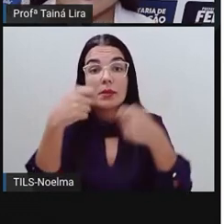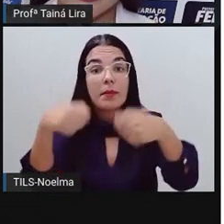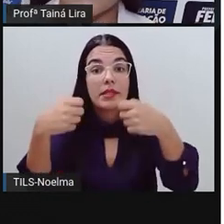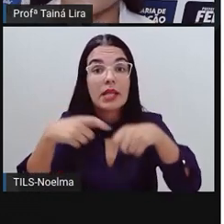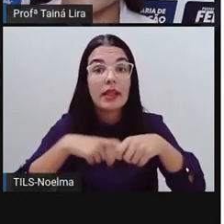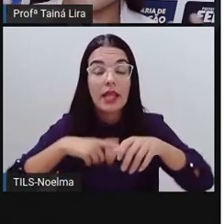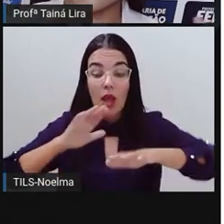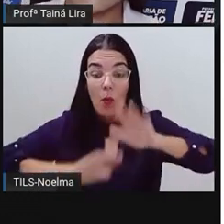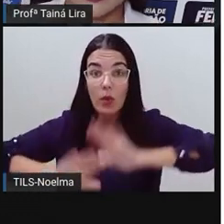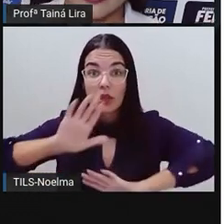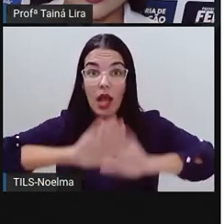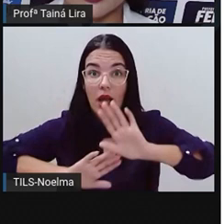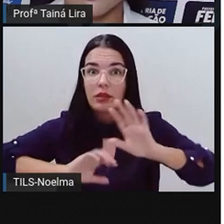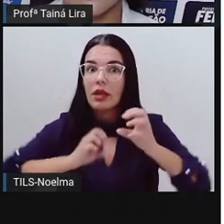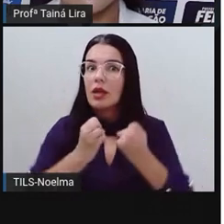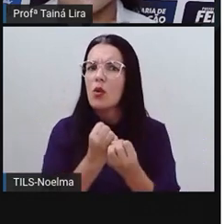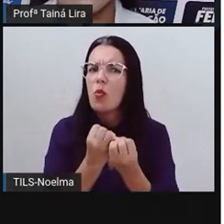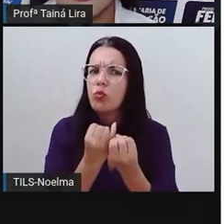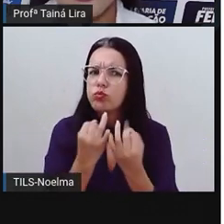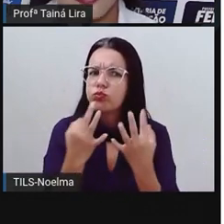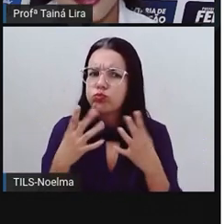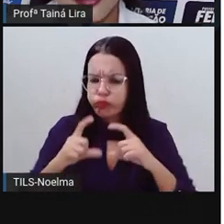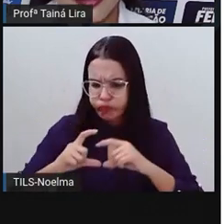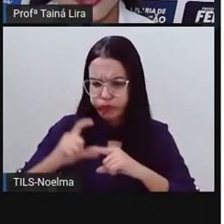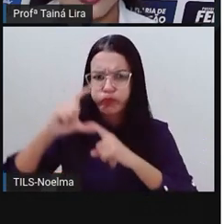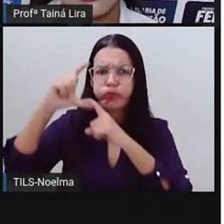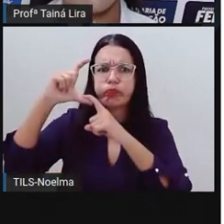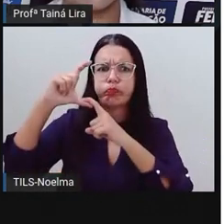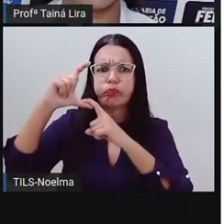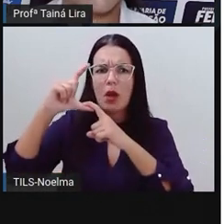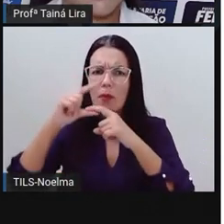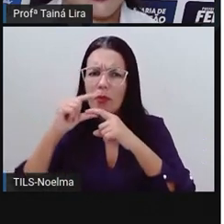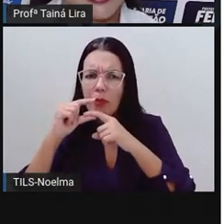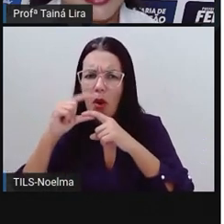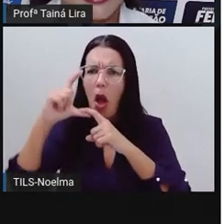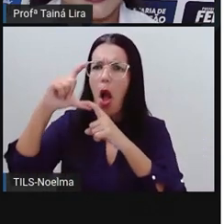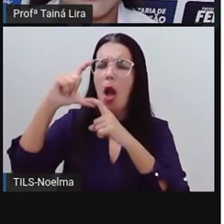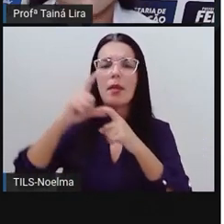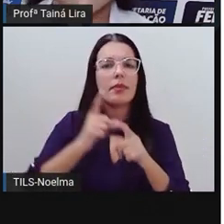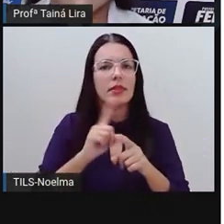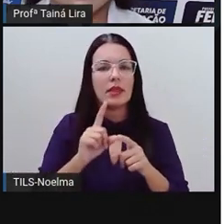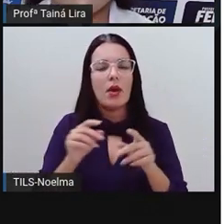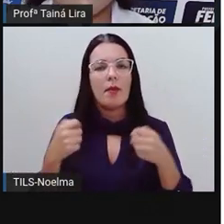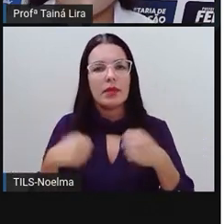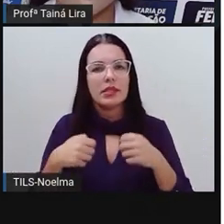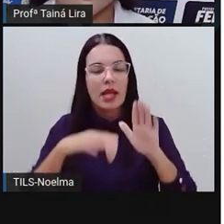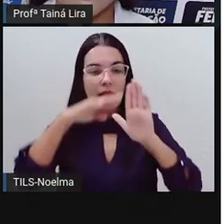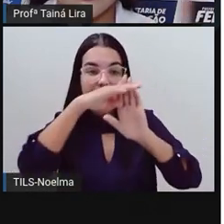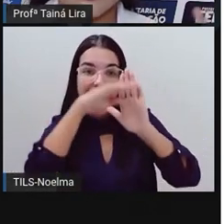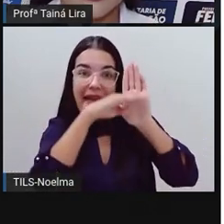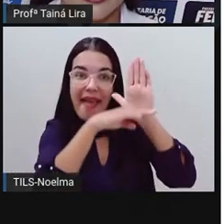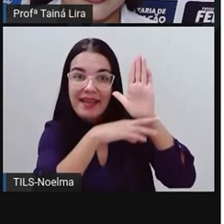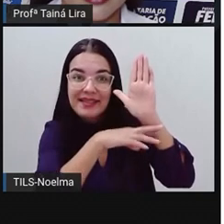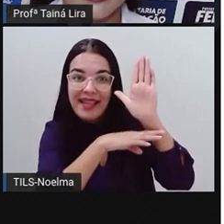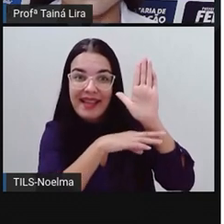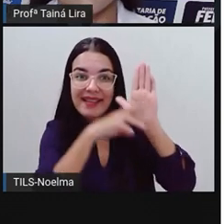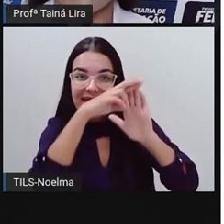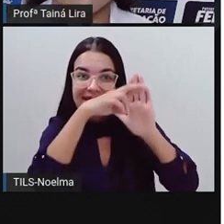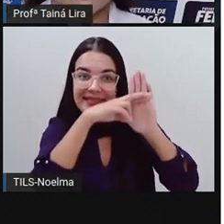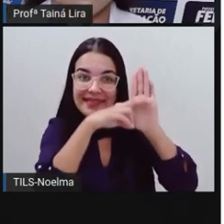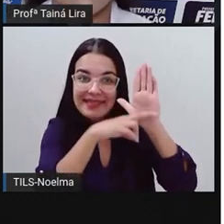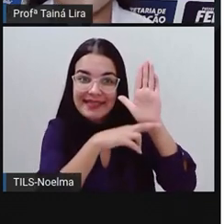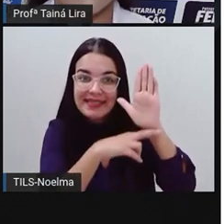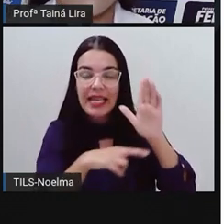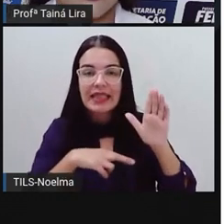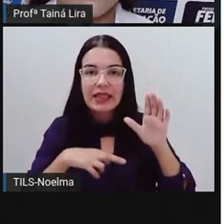questão da quantidade. Porque toda receita, nós já trabalhamos receita, né? E vimos que toda receita ali tem a